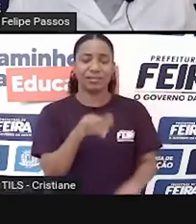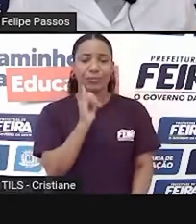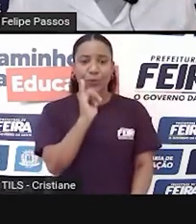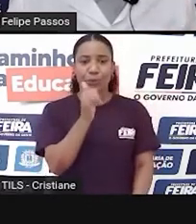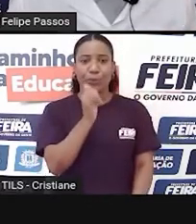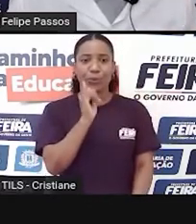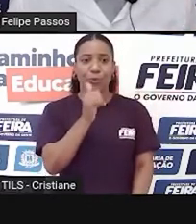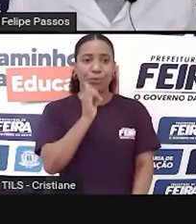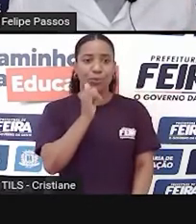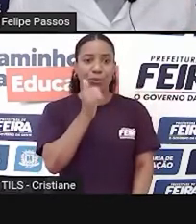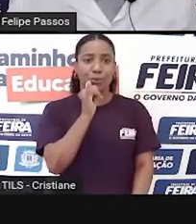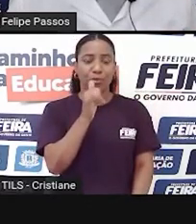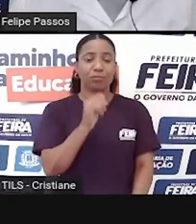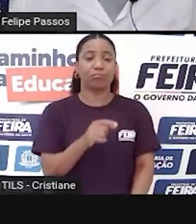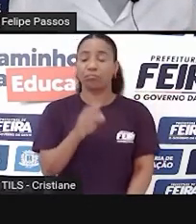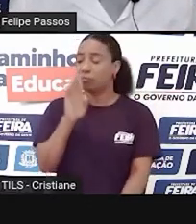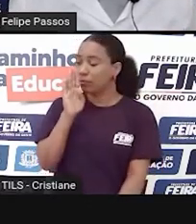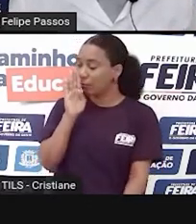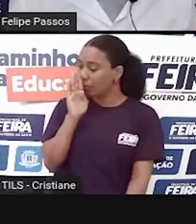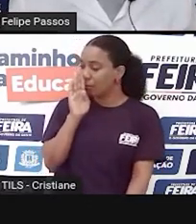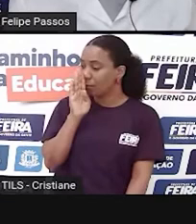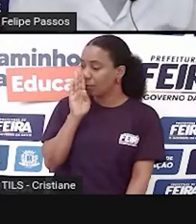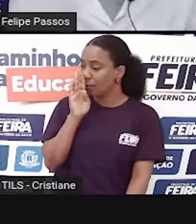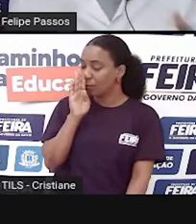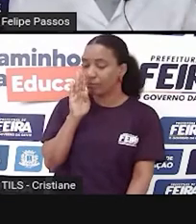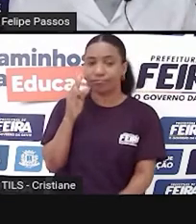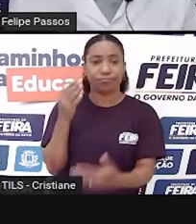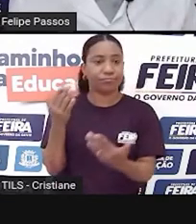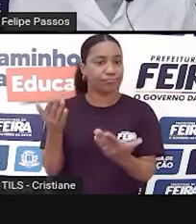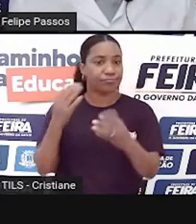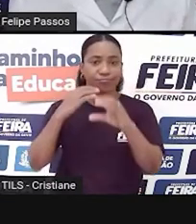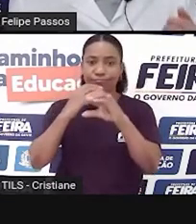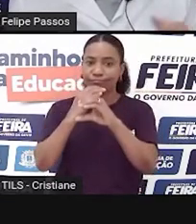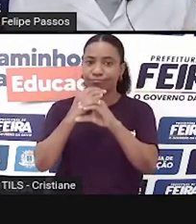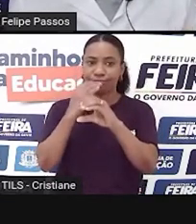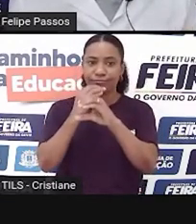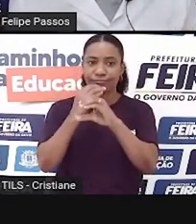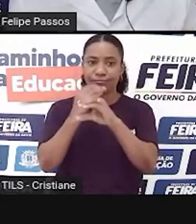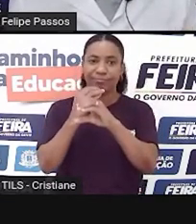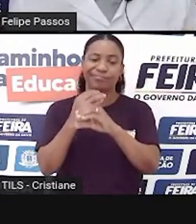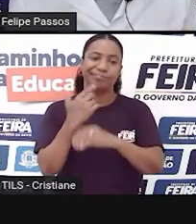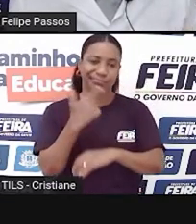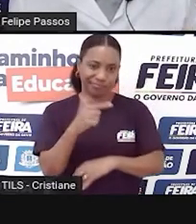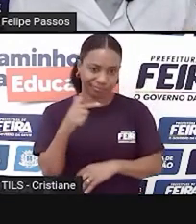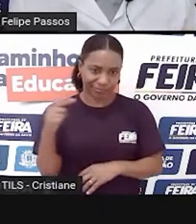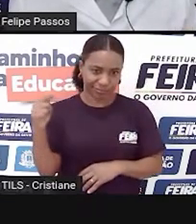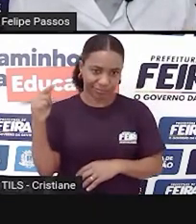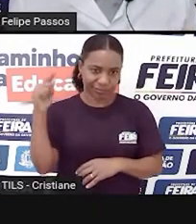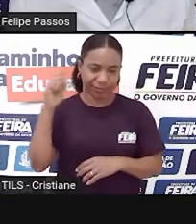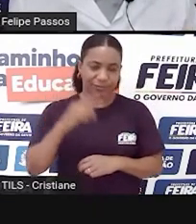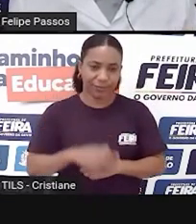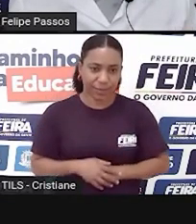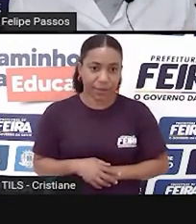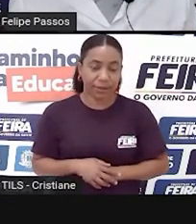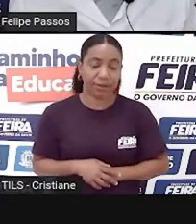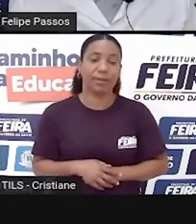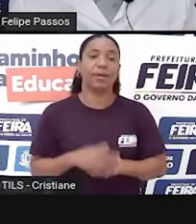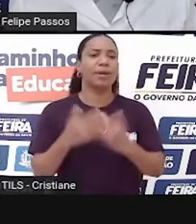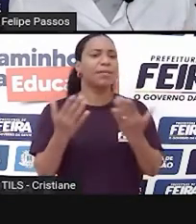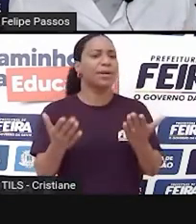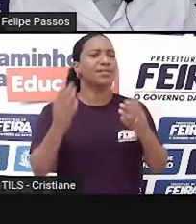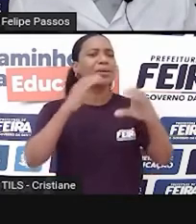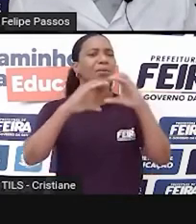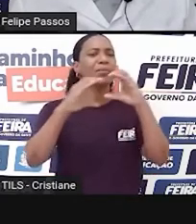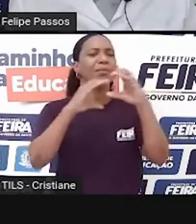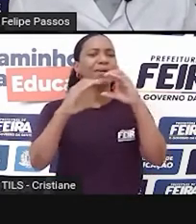uma informação. Beleza, bora lá. Sabendo o que é comunicação, como é que isso acontece para o ser humano, né?